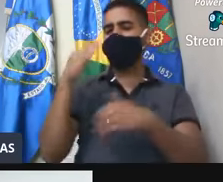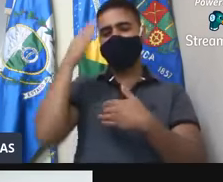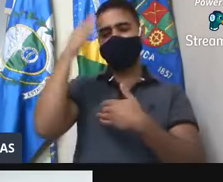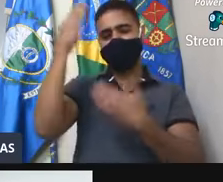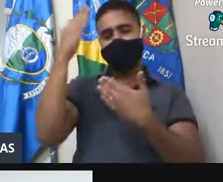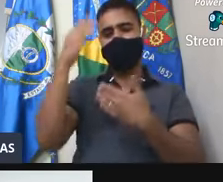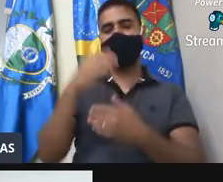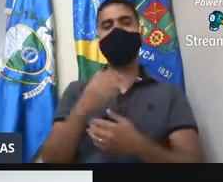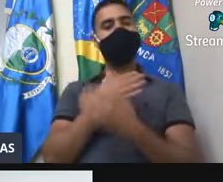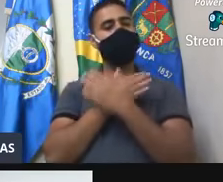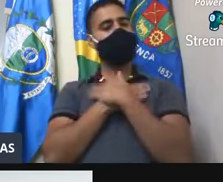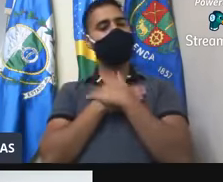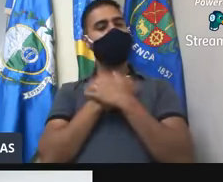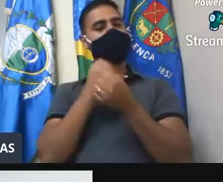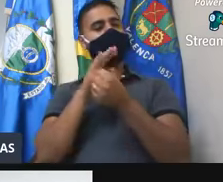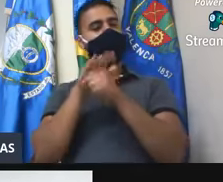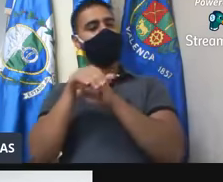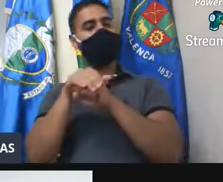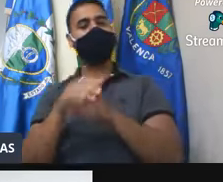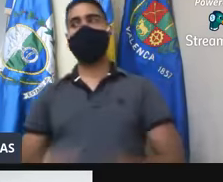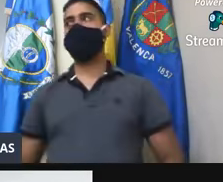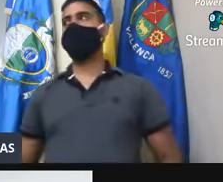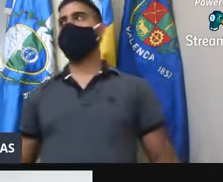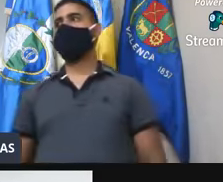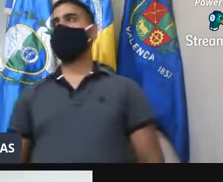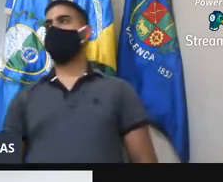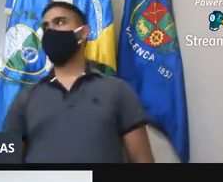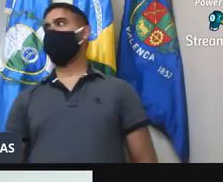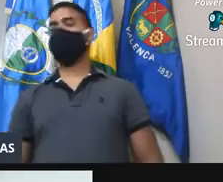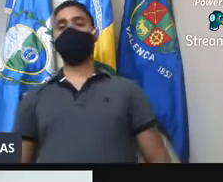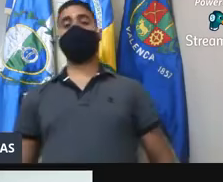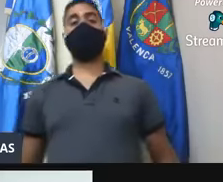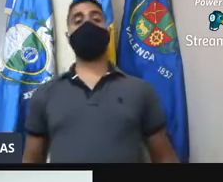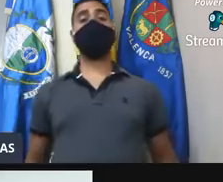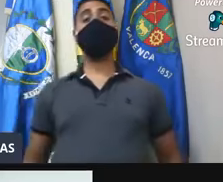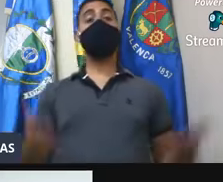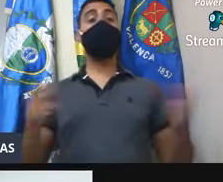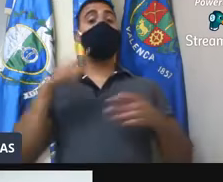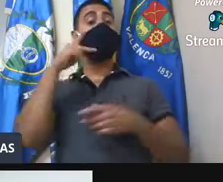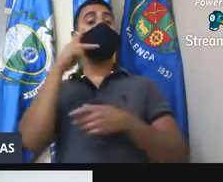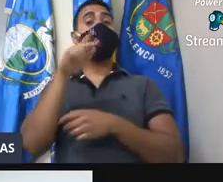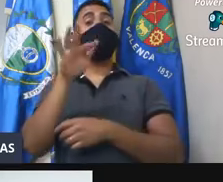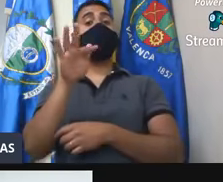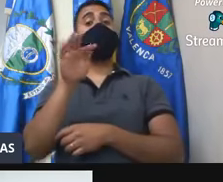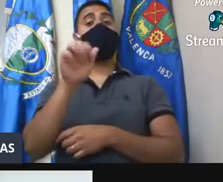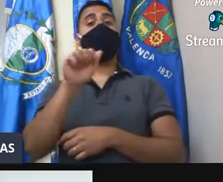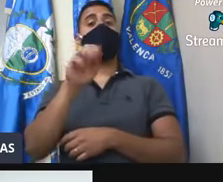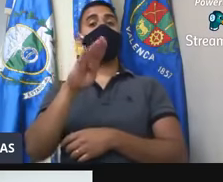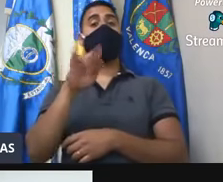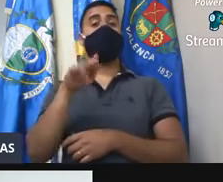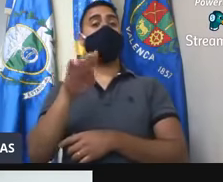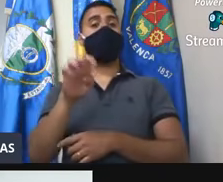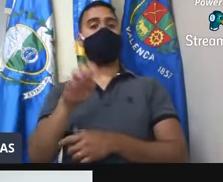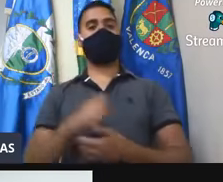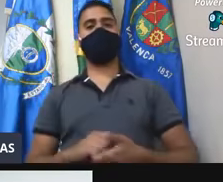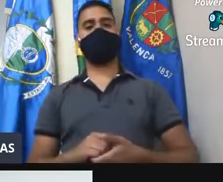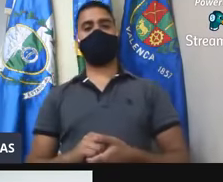Um abraço, boa noite a todos. Boa noite, vereador. Próxima vereadora, vereadora Fabiane Vasconcelos.